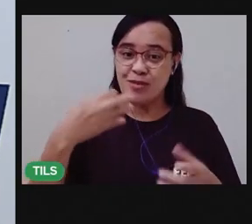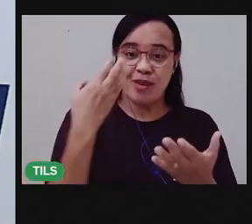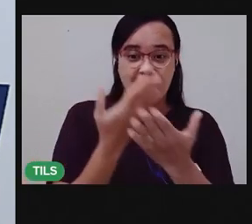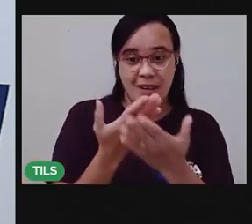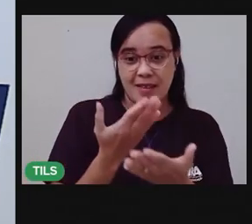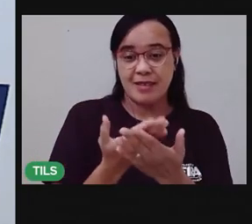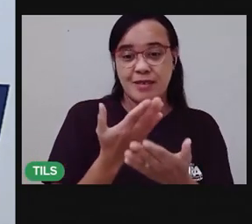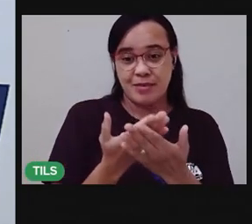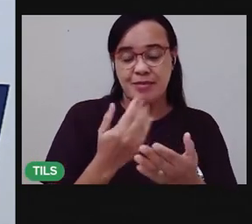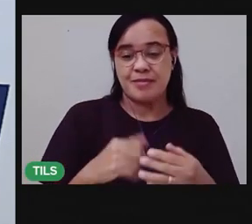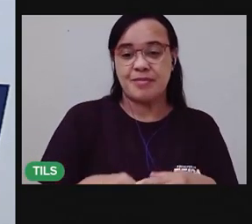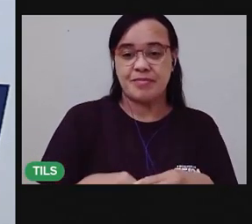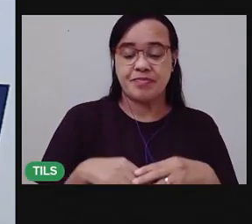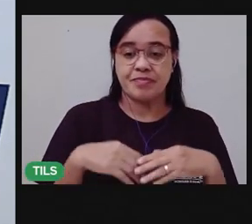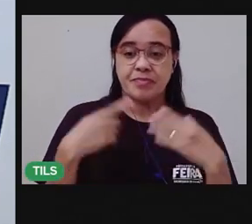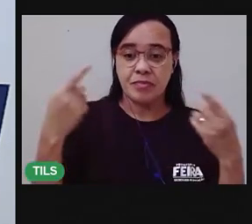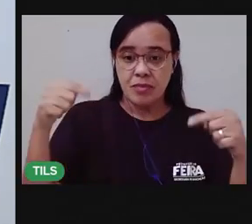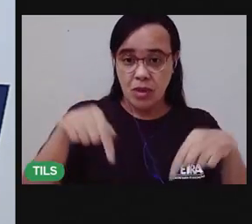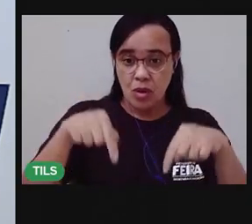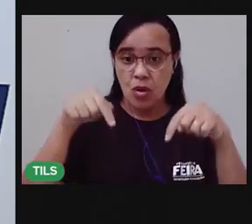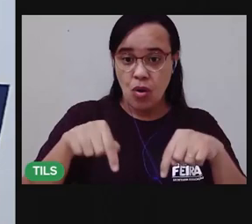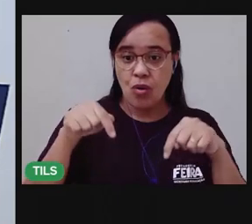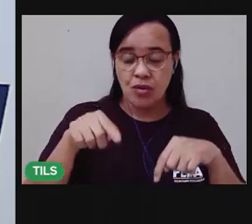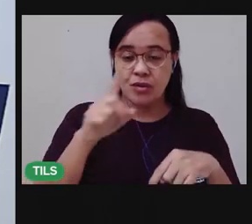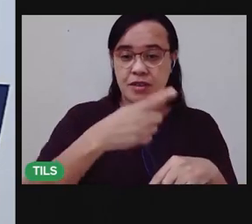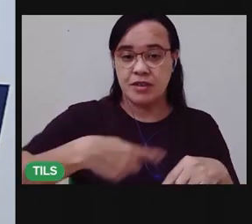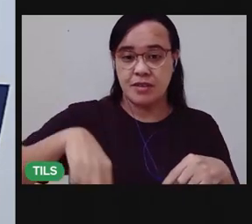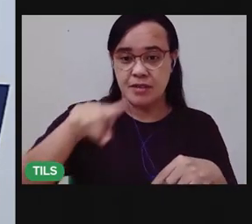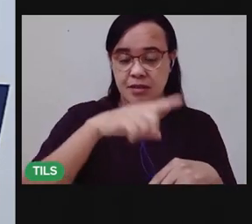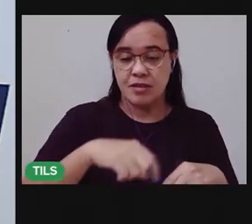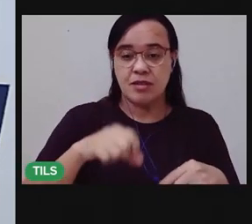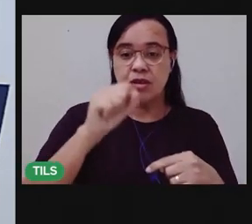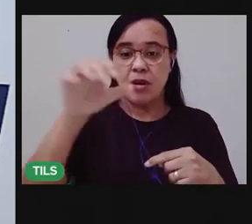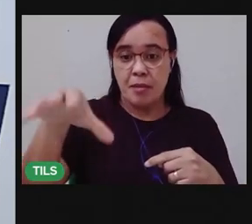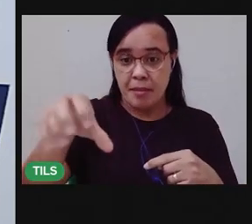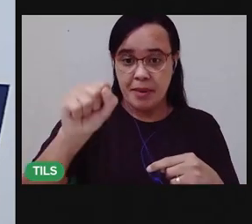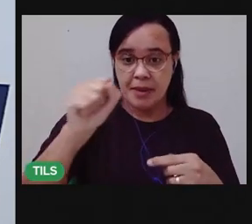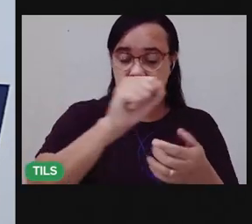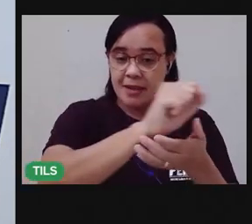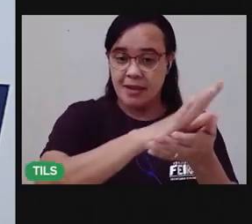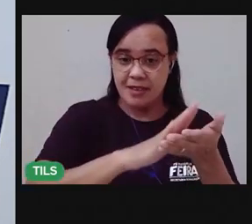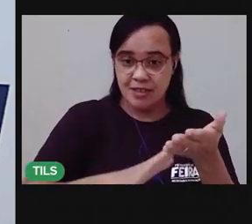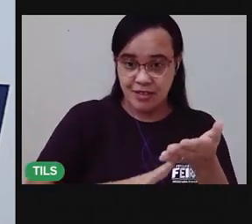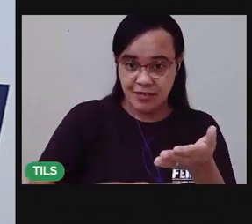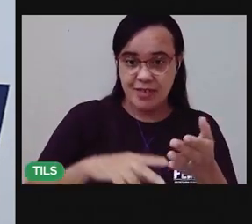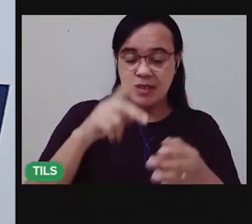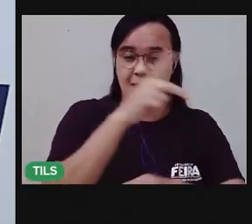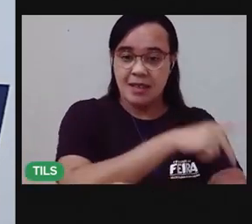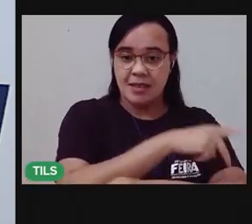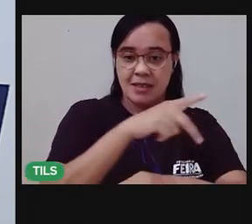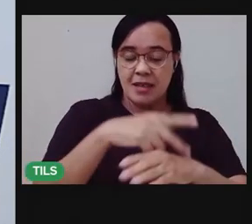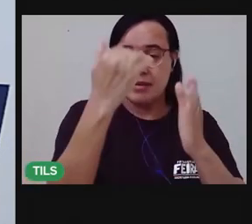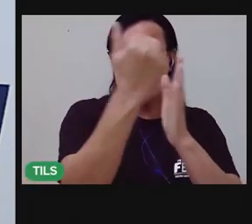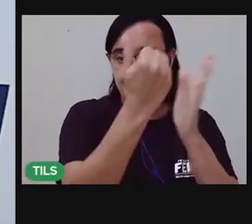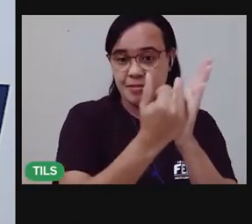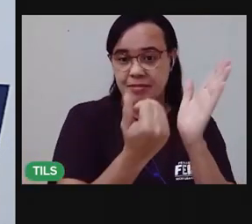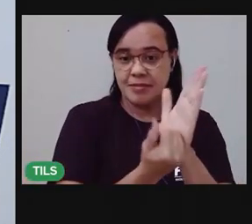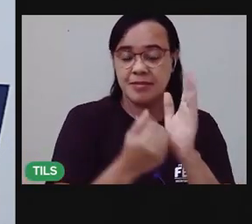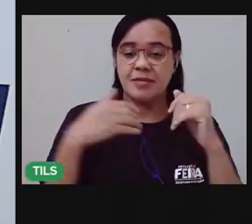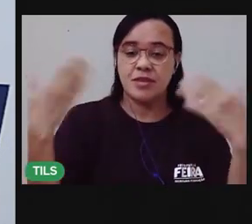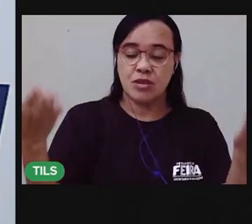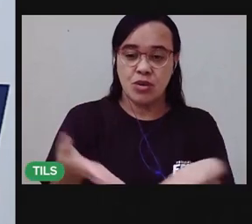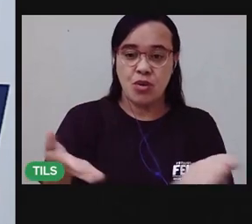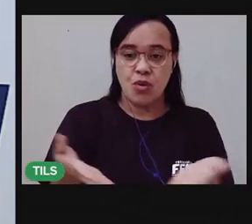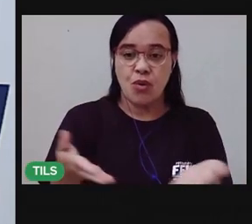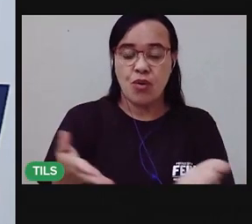Nessa aula, crianças, a gente vai utilizar a atividade que está aí no percurso pedagógico. A atividade de hoje,